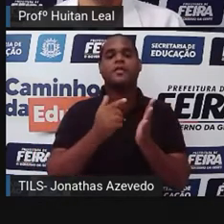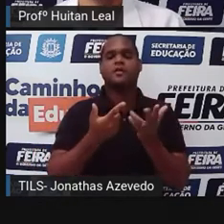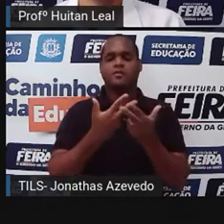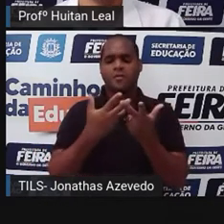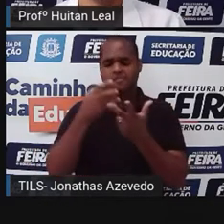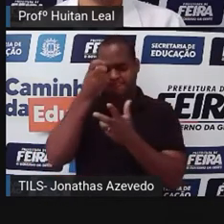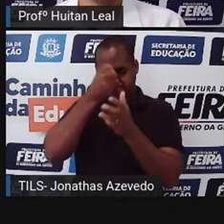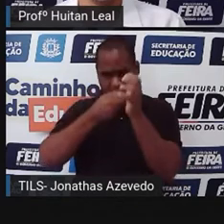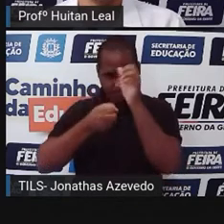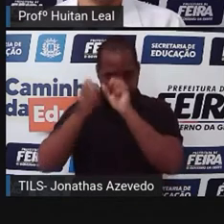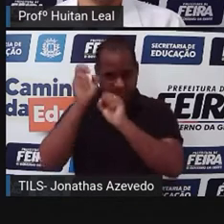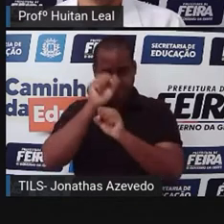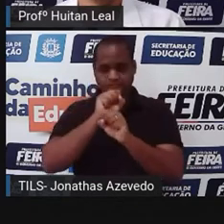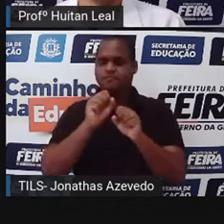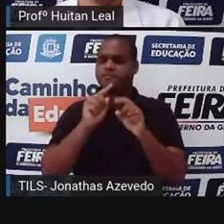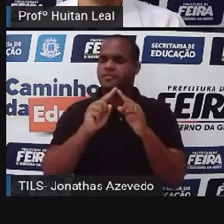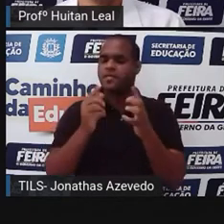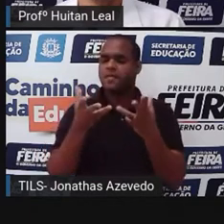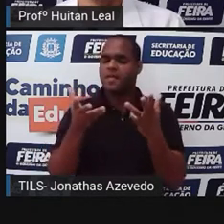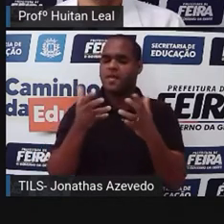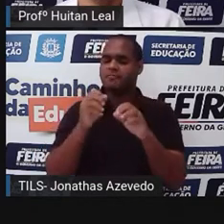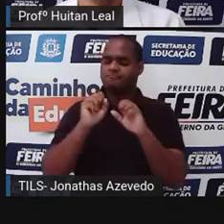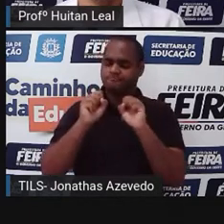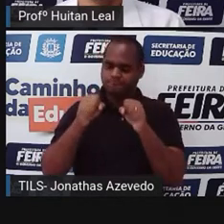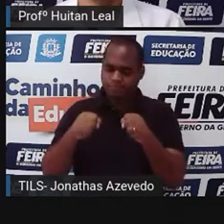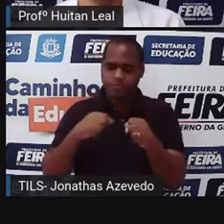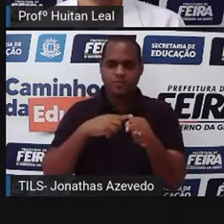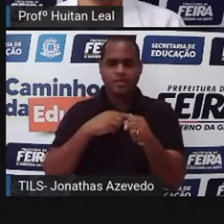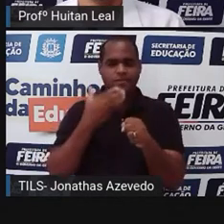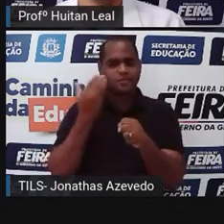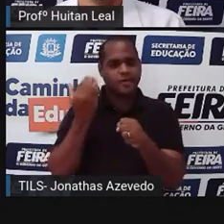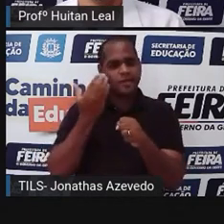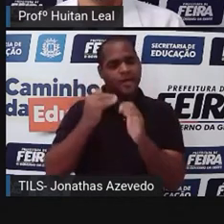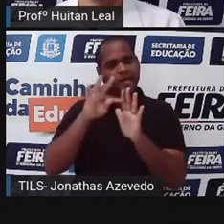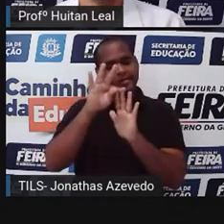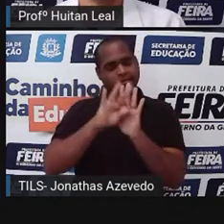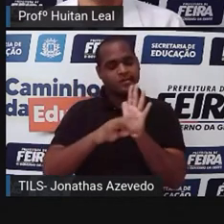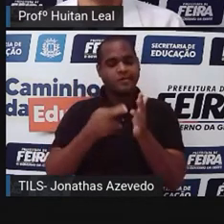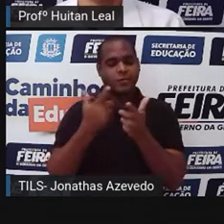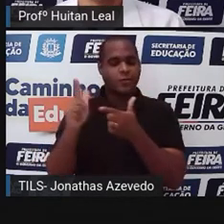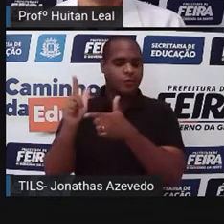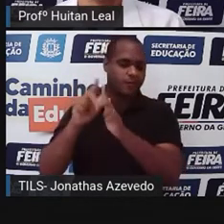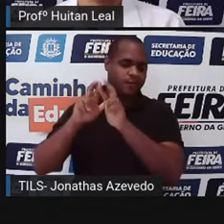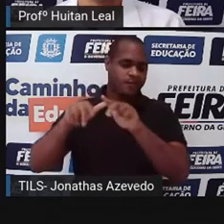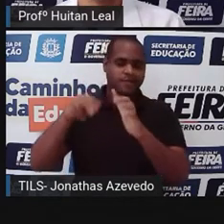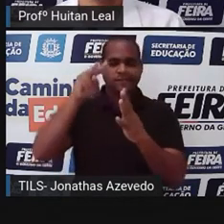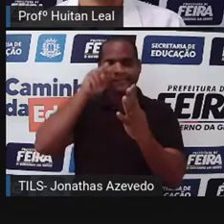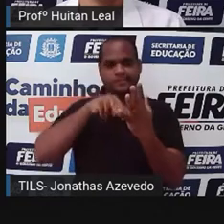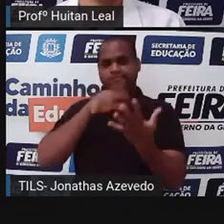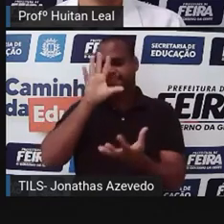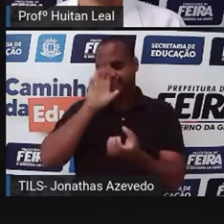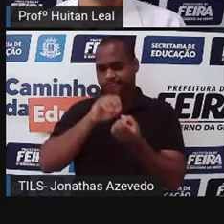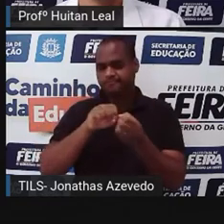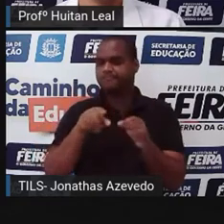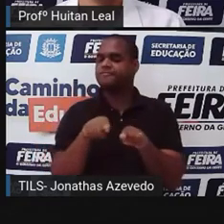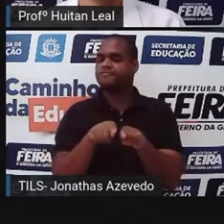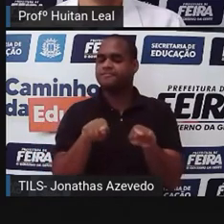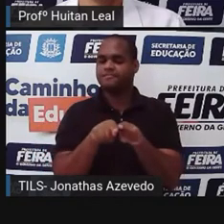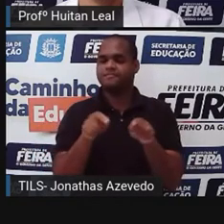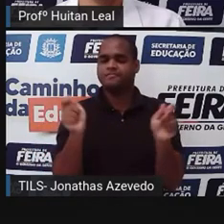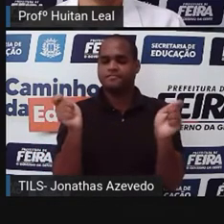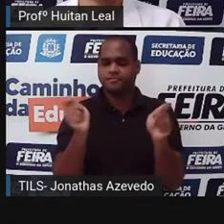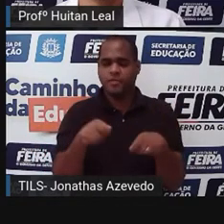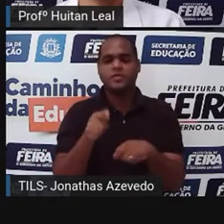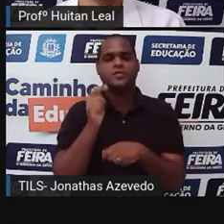mais traquejo e mais vivência com os textos, com outros tipos de textos e leituras, nós também vamos